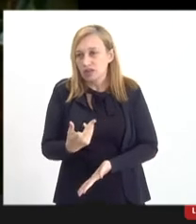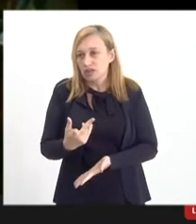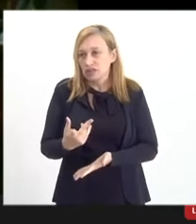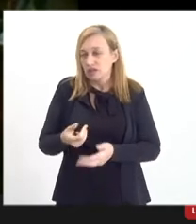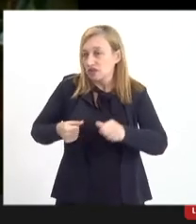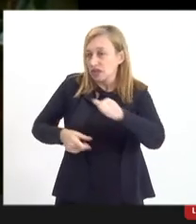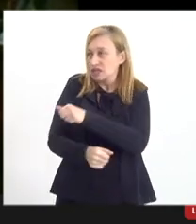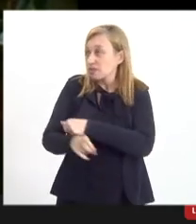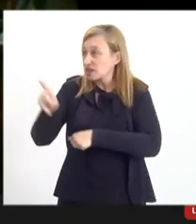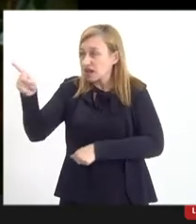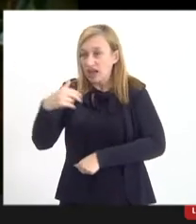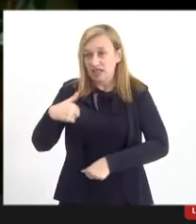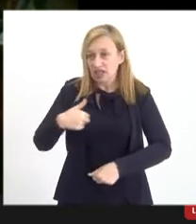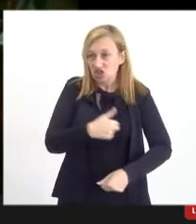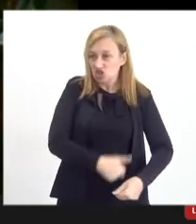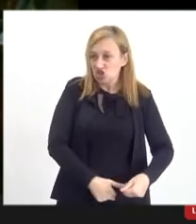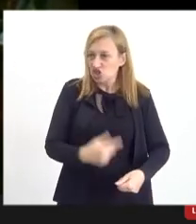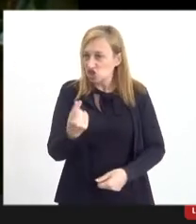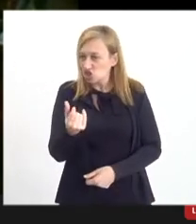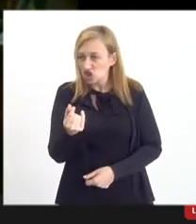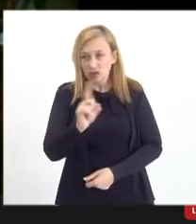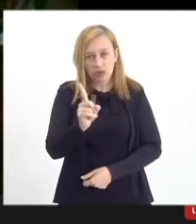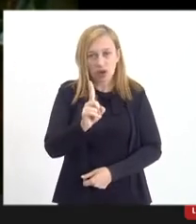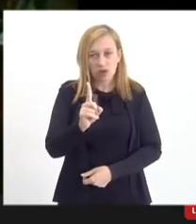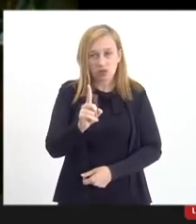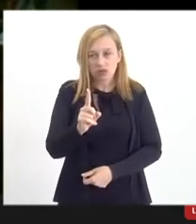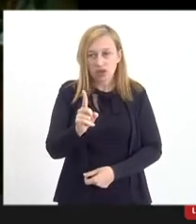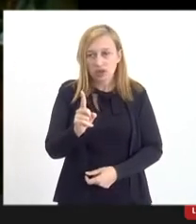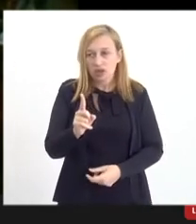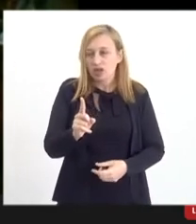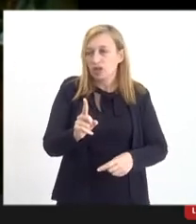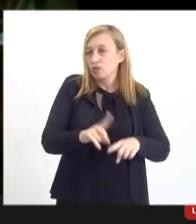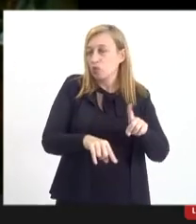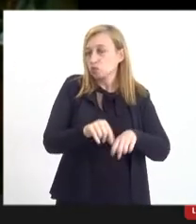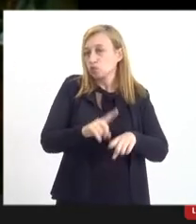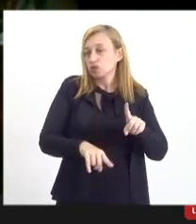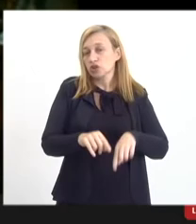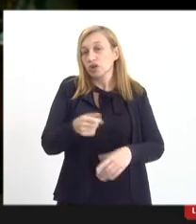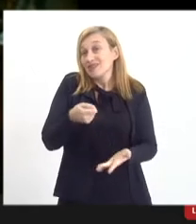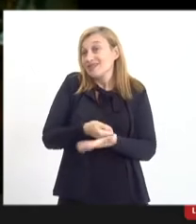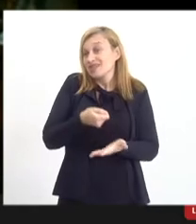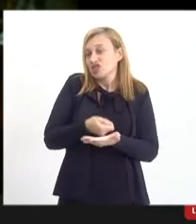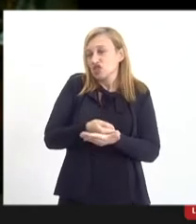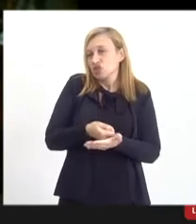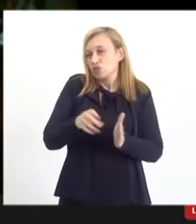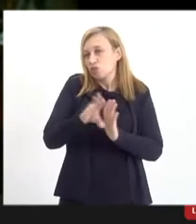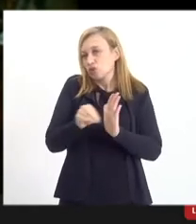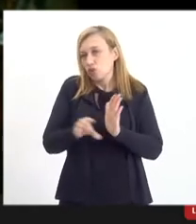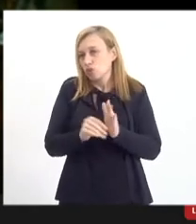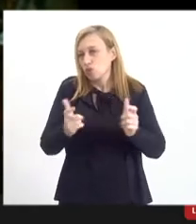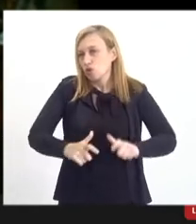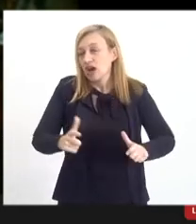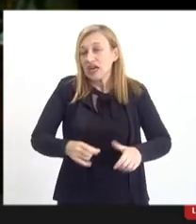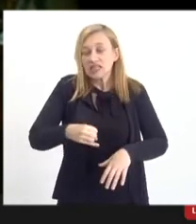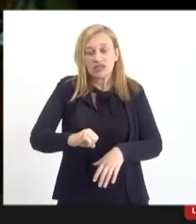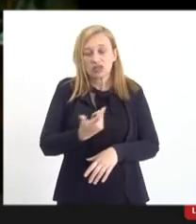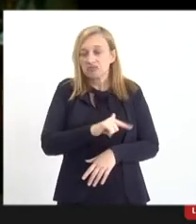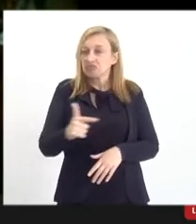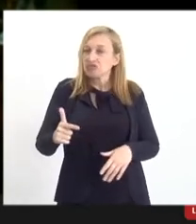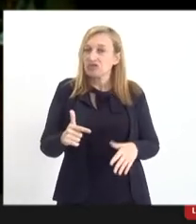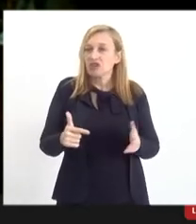eles não vêm em dinheiro, eles vêm em bens, então eles exigem conteúdo local e muitas vezes se você não tiver